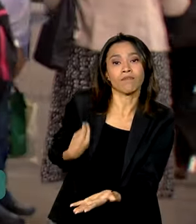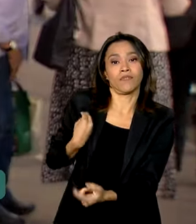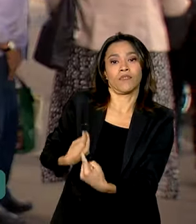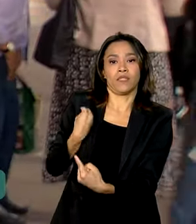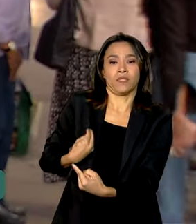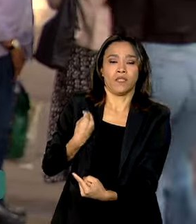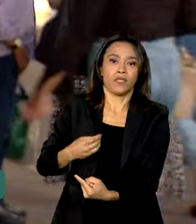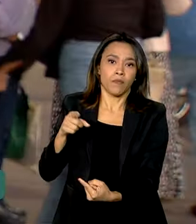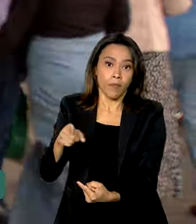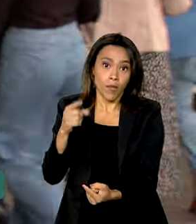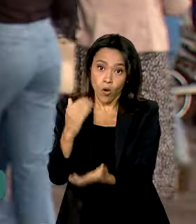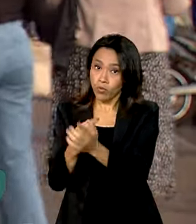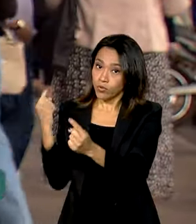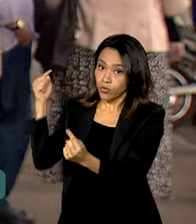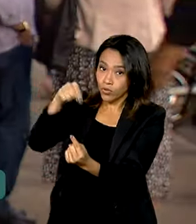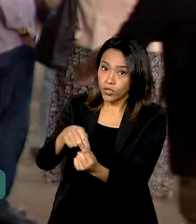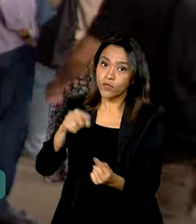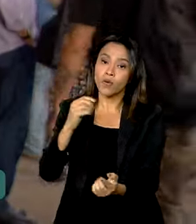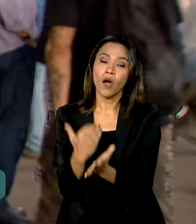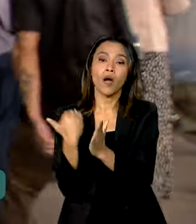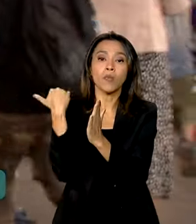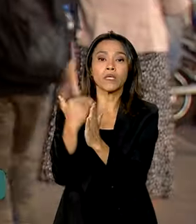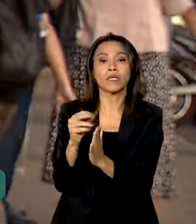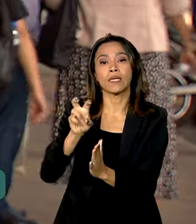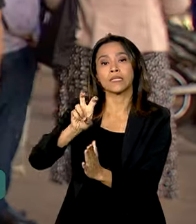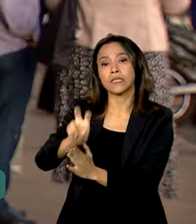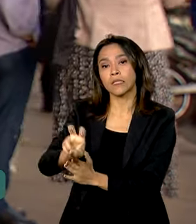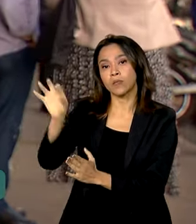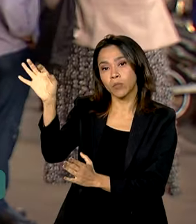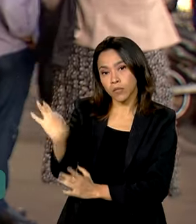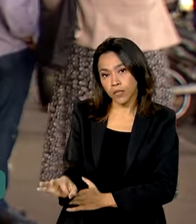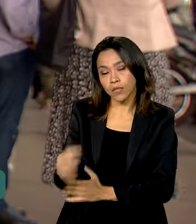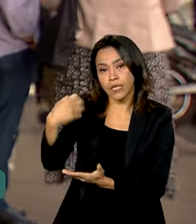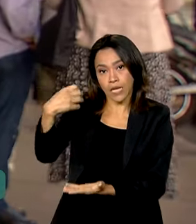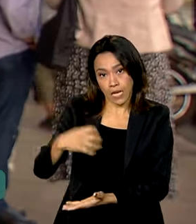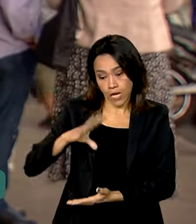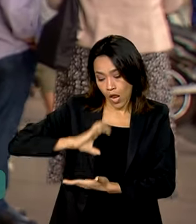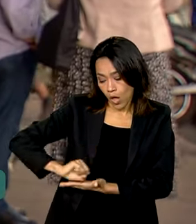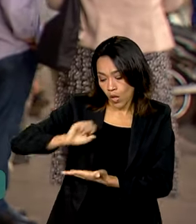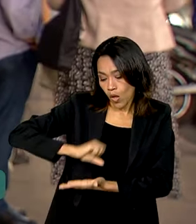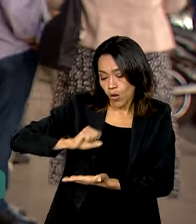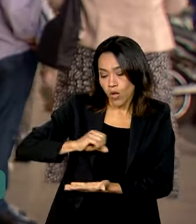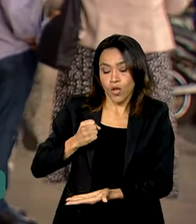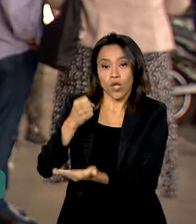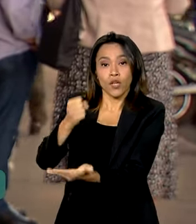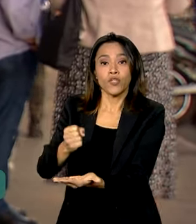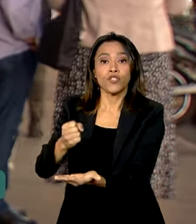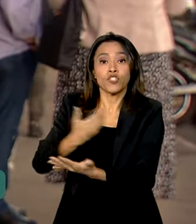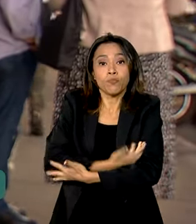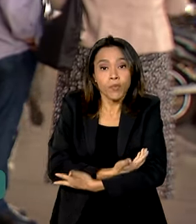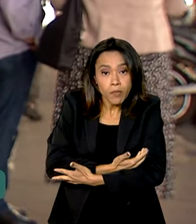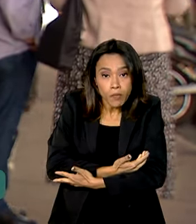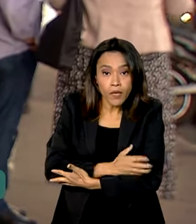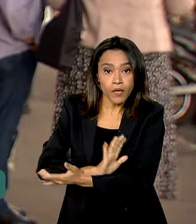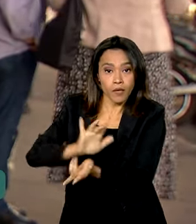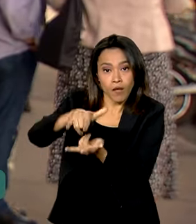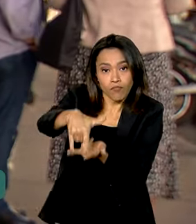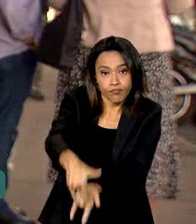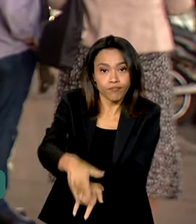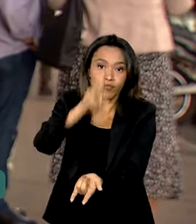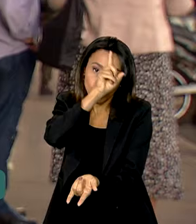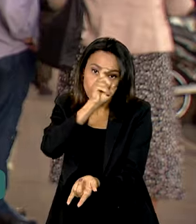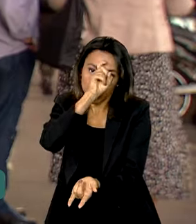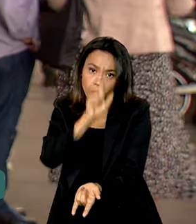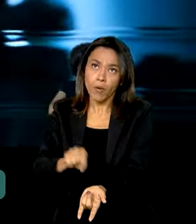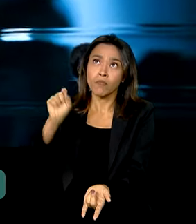é ampliar em 5% a oferta de leite materno aos recém-nascidos internados em unidades neonatais de